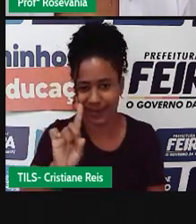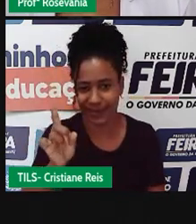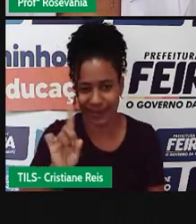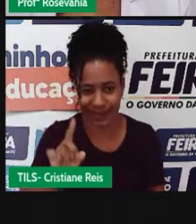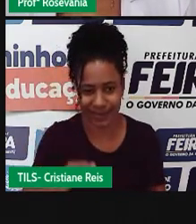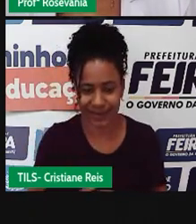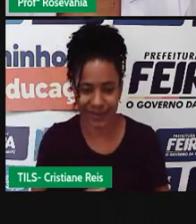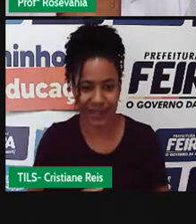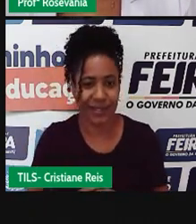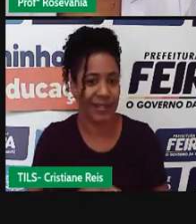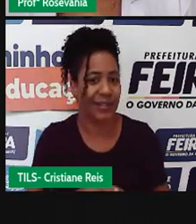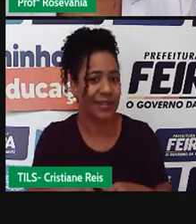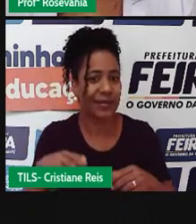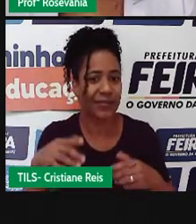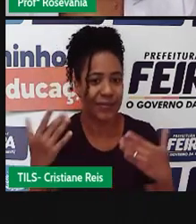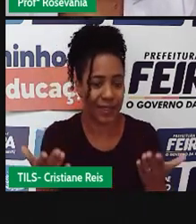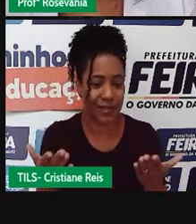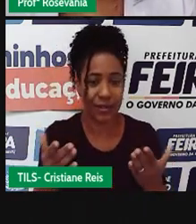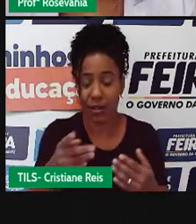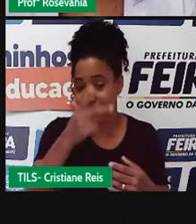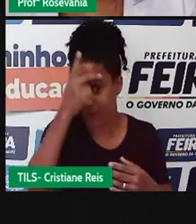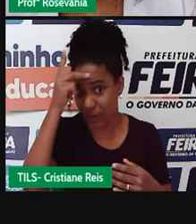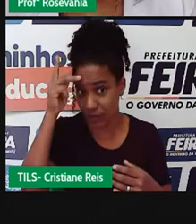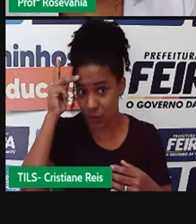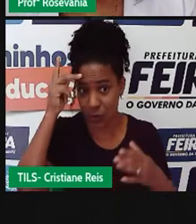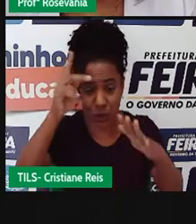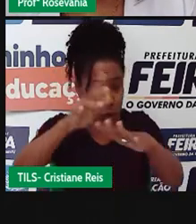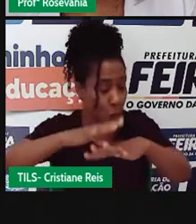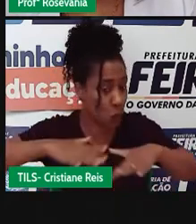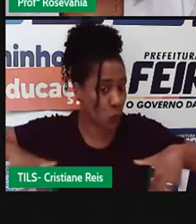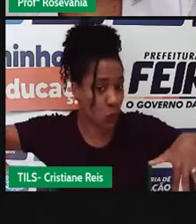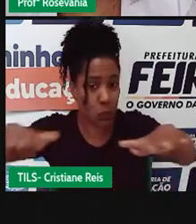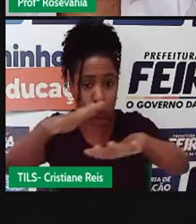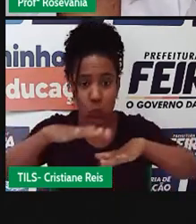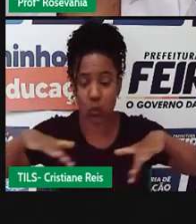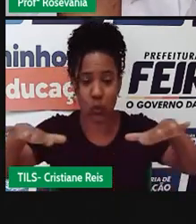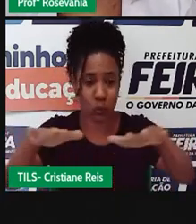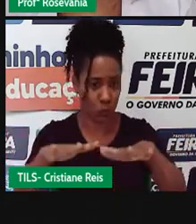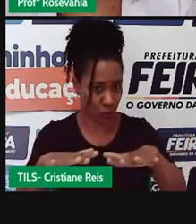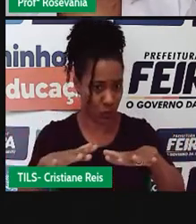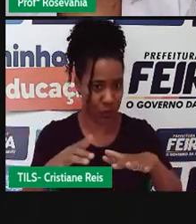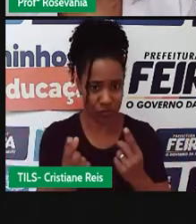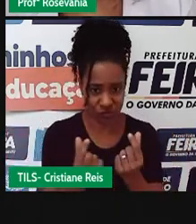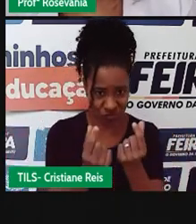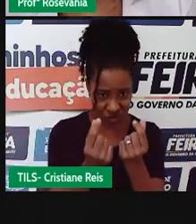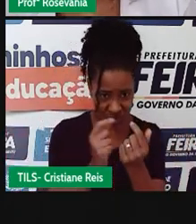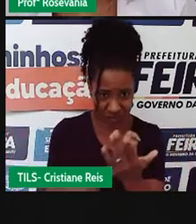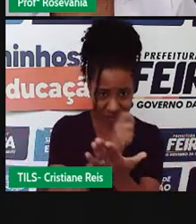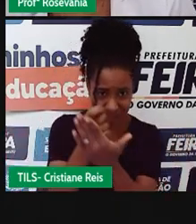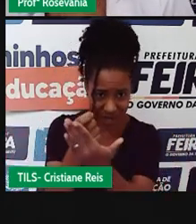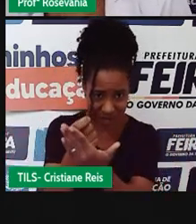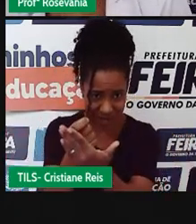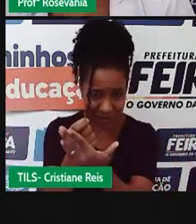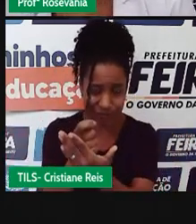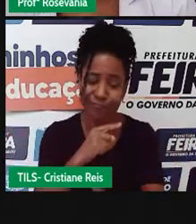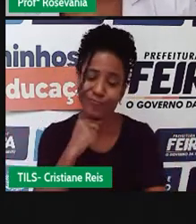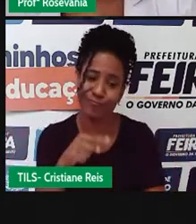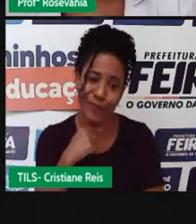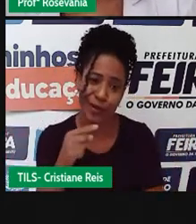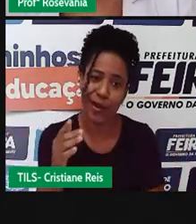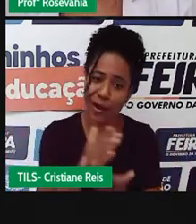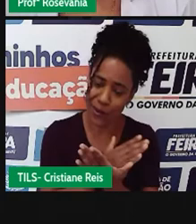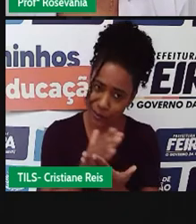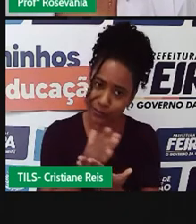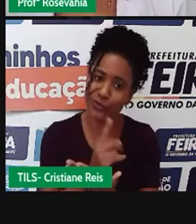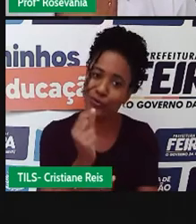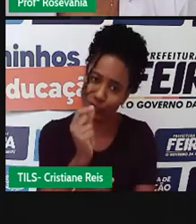infelizmente, não é para, né, todas as classes sociais, algumas classes vão aproveitar mais esse transporte do que